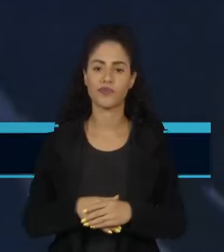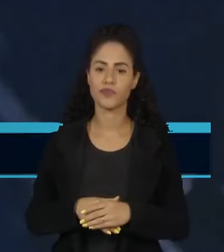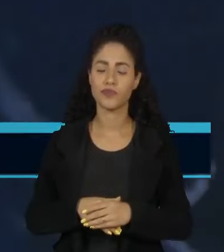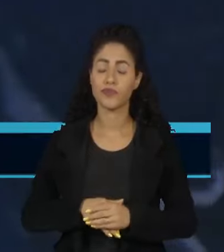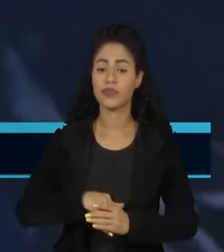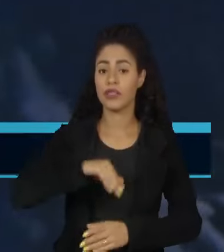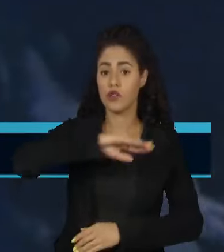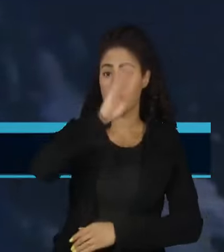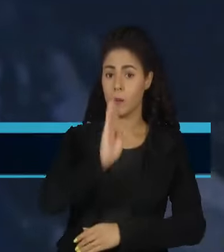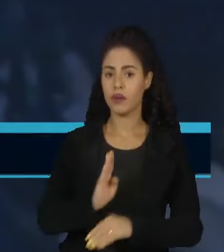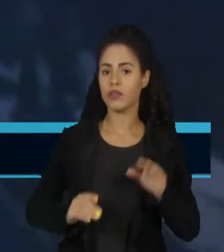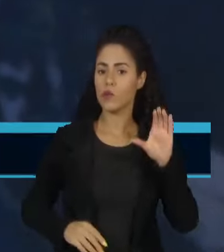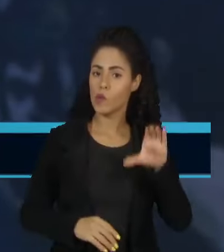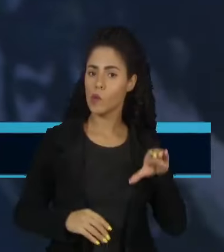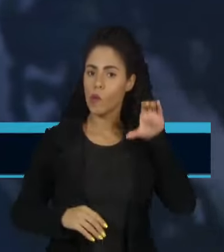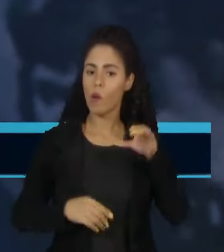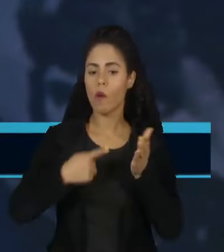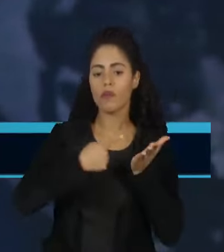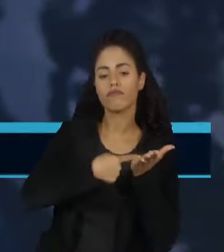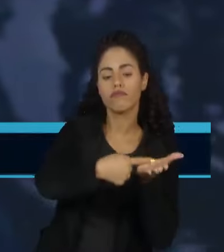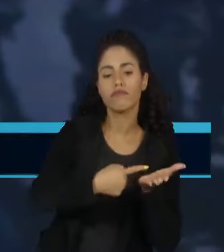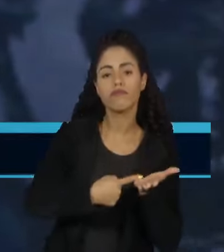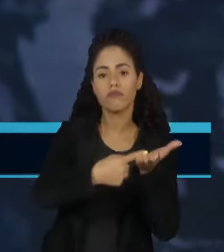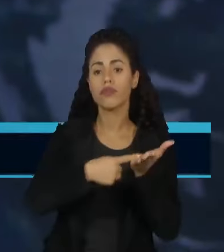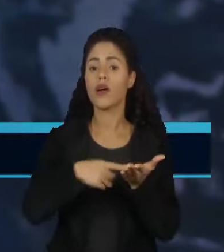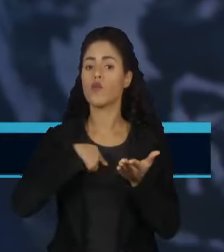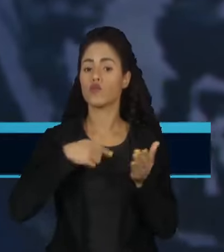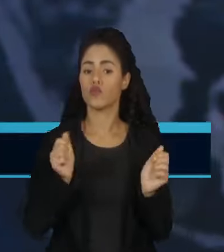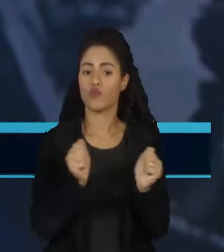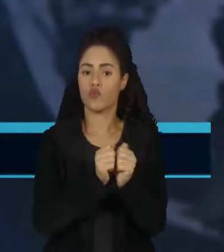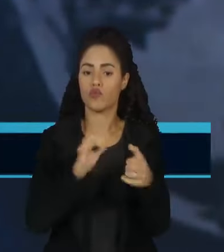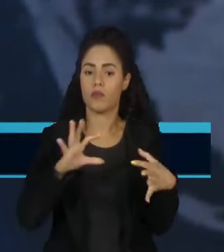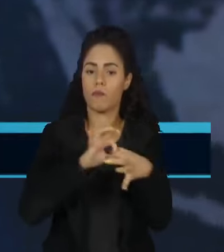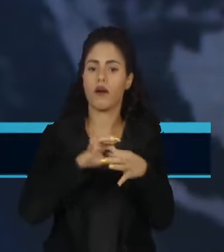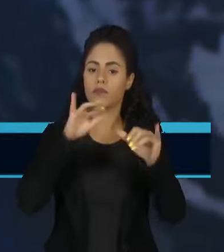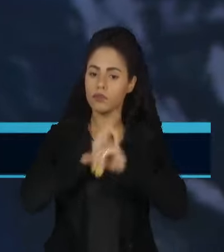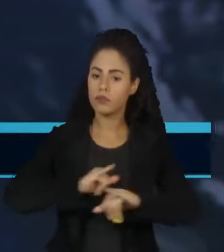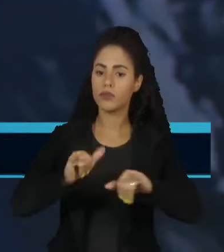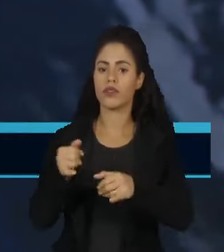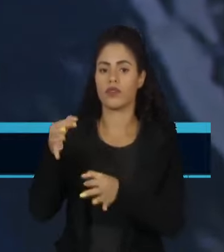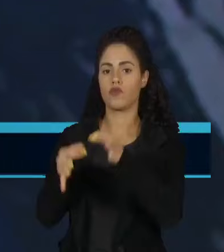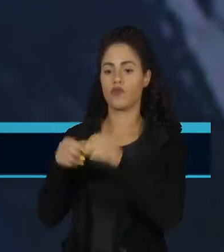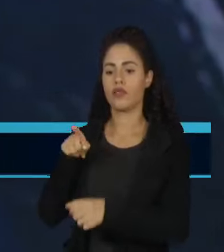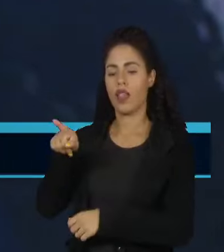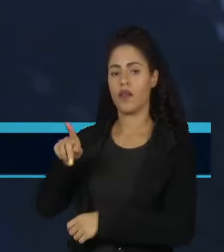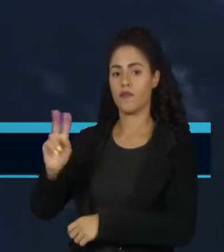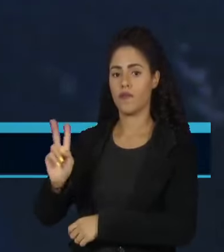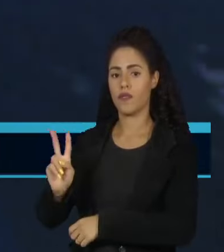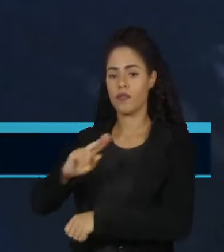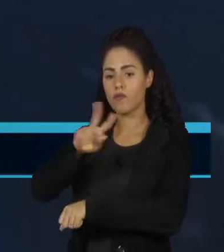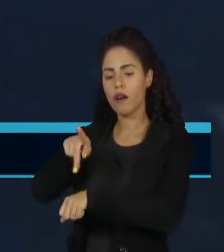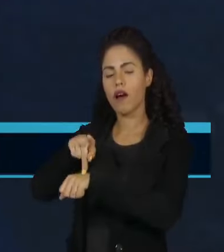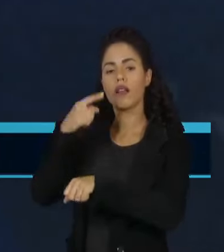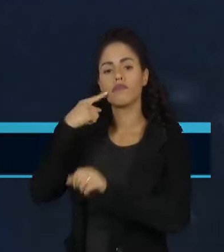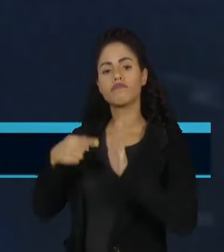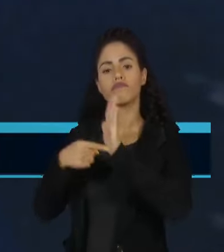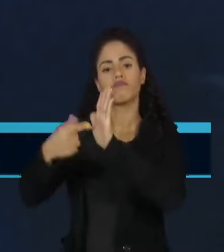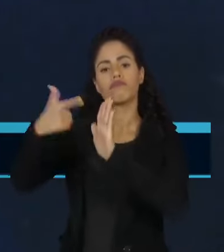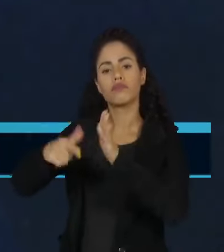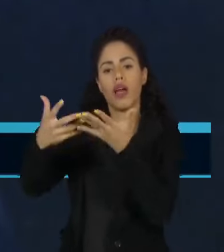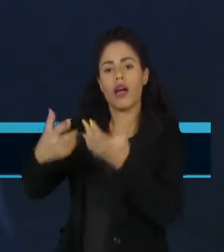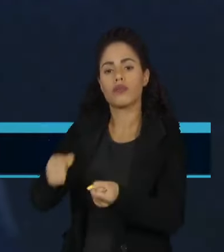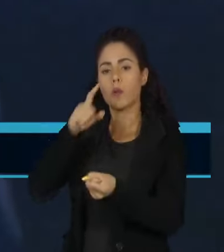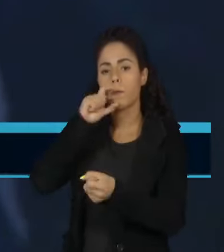O Brasil e a Colômbia estão articulando uma resposta conjunta à decisão da Justiça venezuelana que confirmou a reeleição de